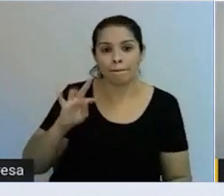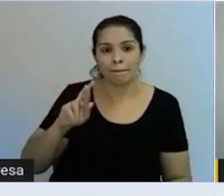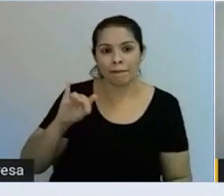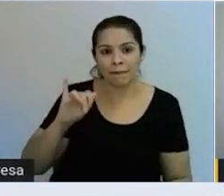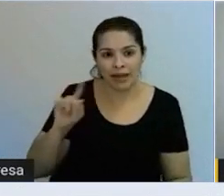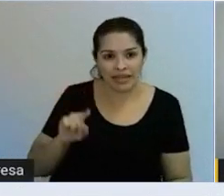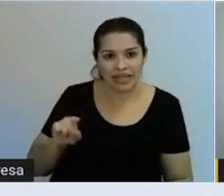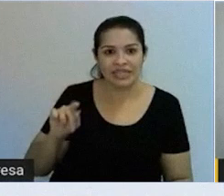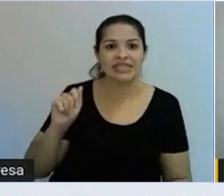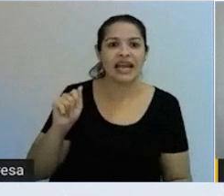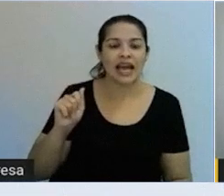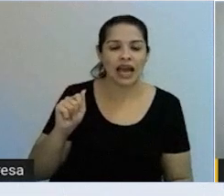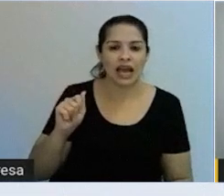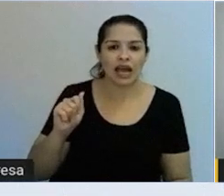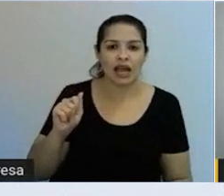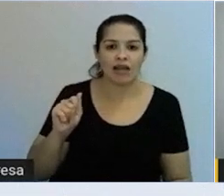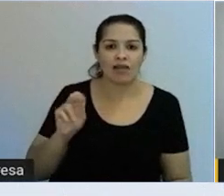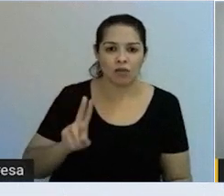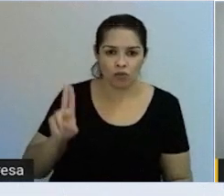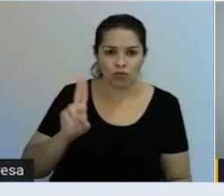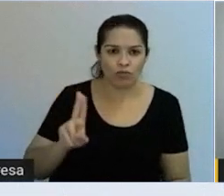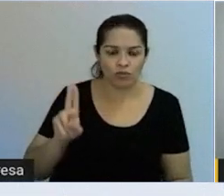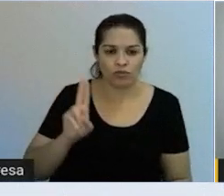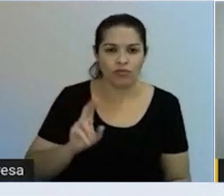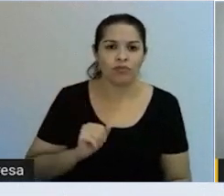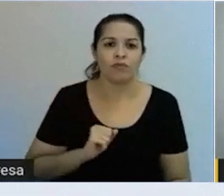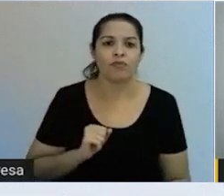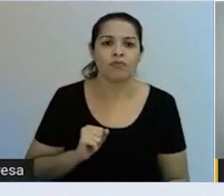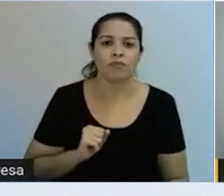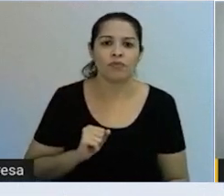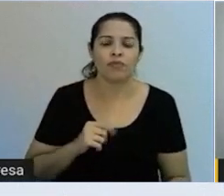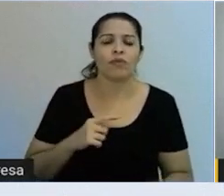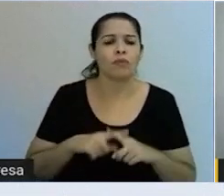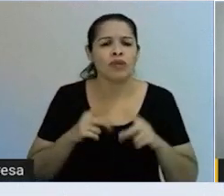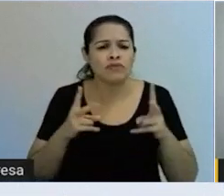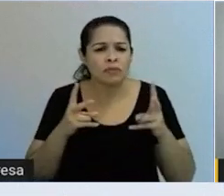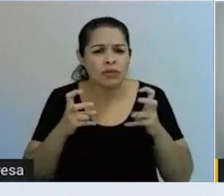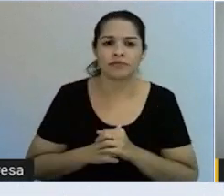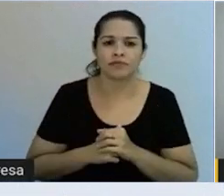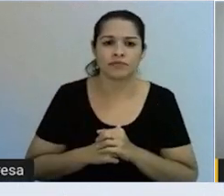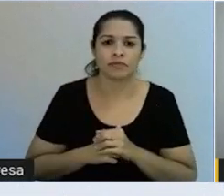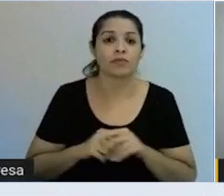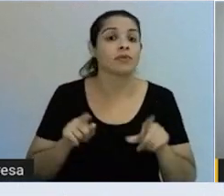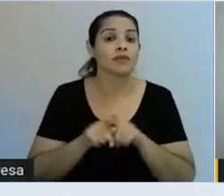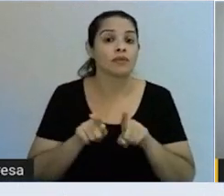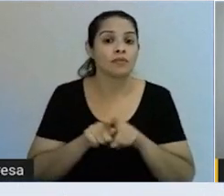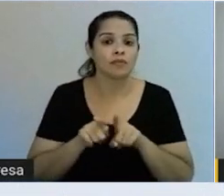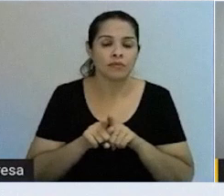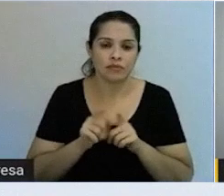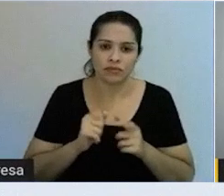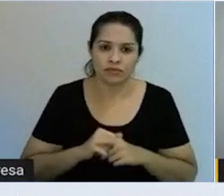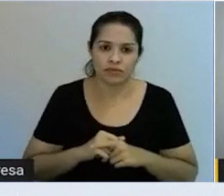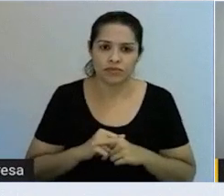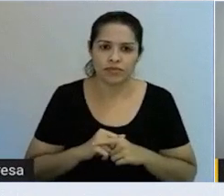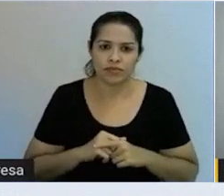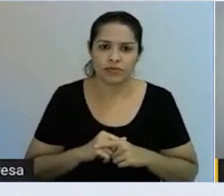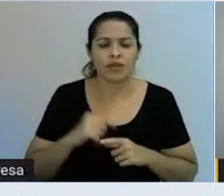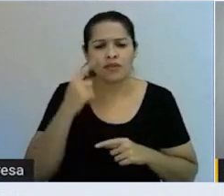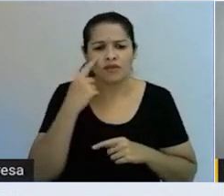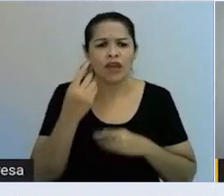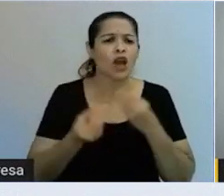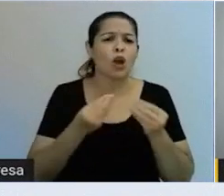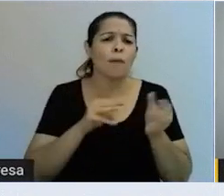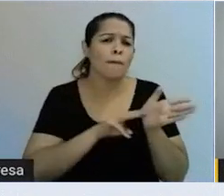até F, essa matriz, né? É uma matriz que ele vai identificar, entender, dar valor, procurar métodos para eliminar aquela